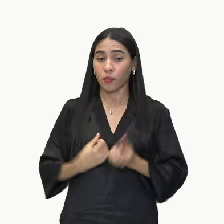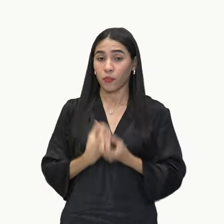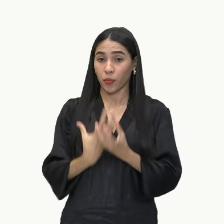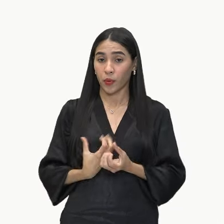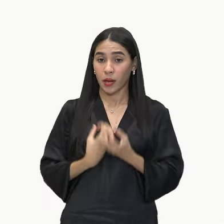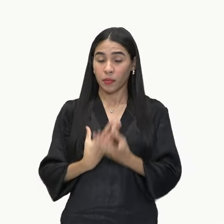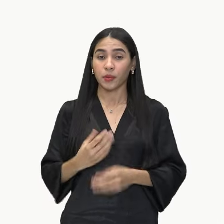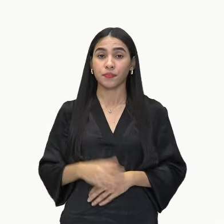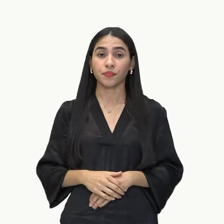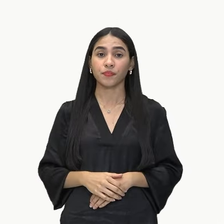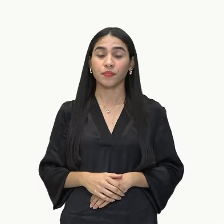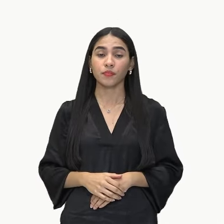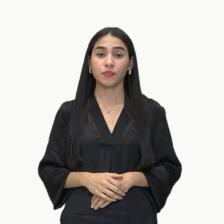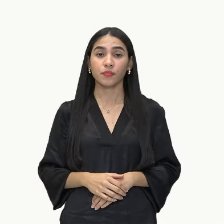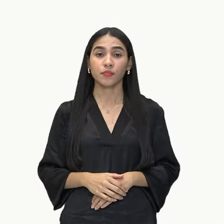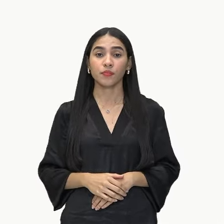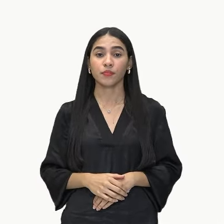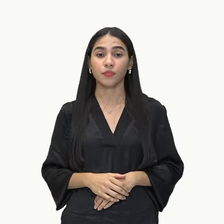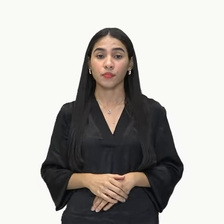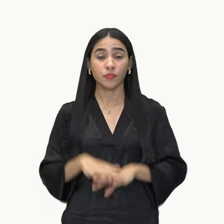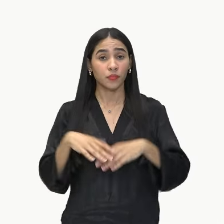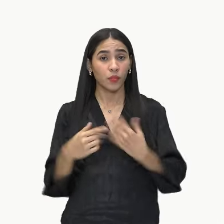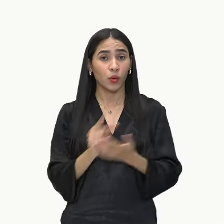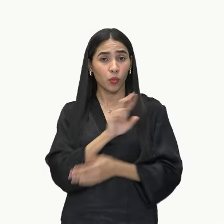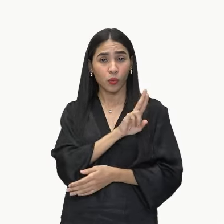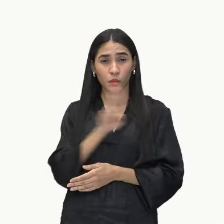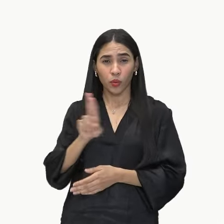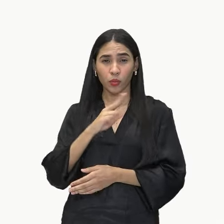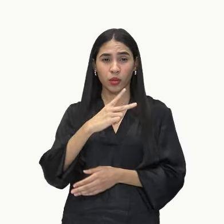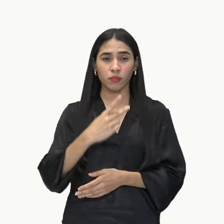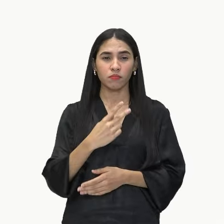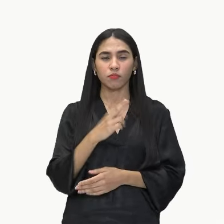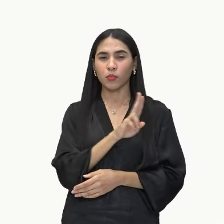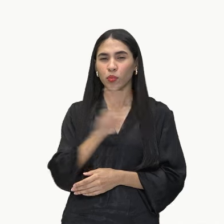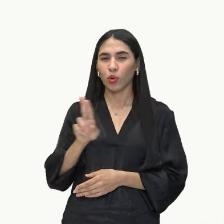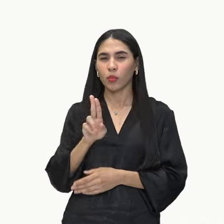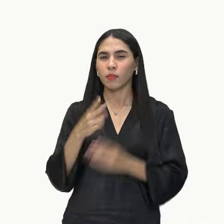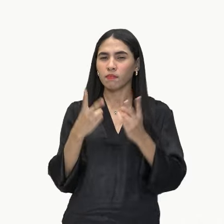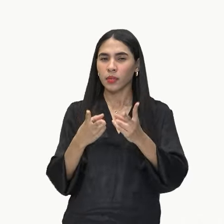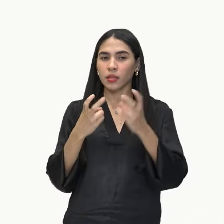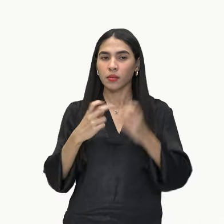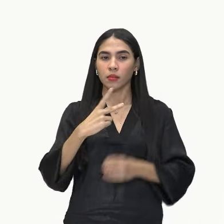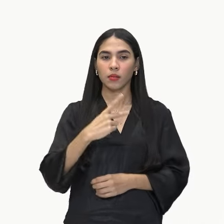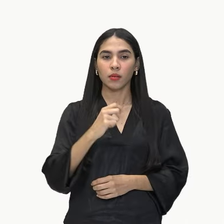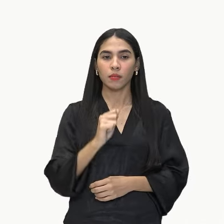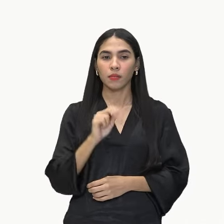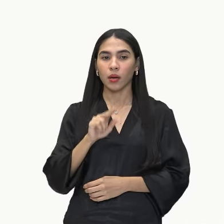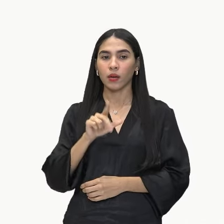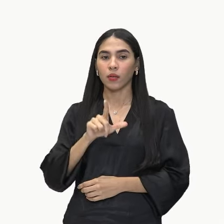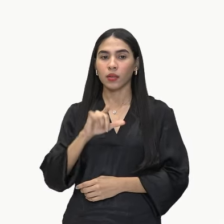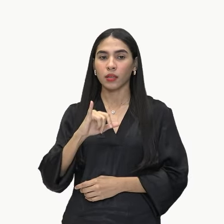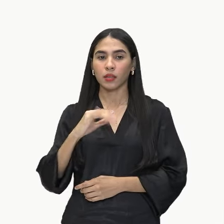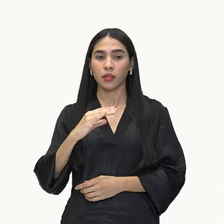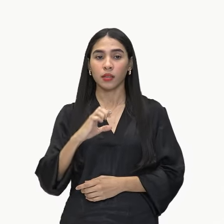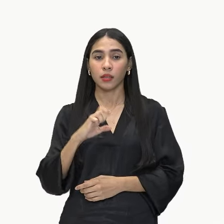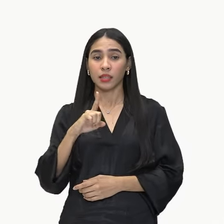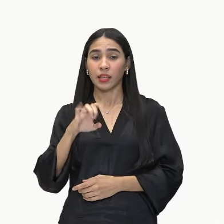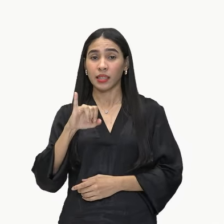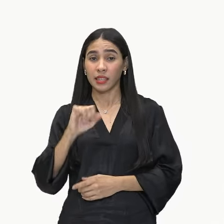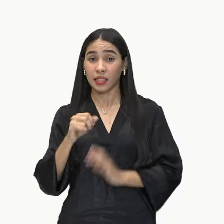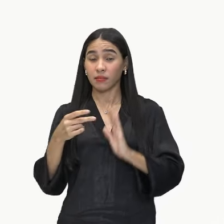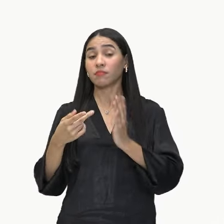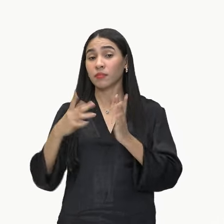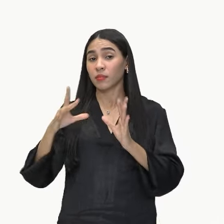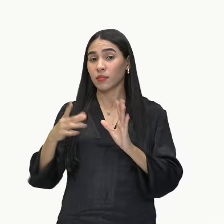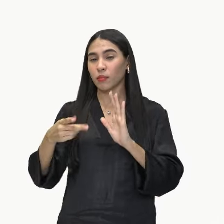gente? E, pelo próprio nome, percebam, quando ele fala Pauliceia, ele está se referindo a São Paulo, a